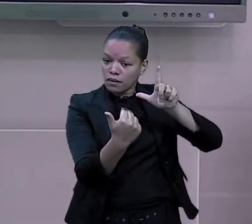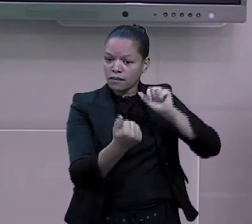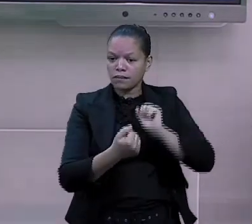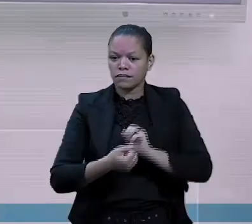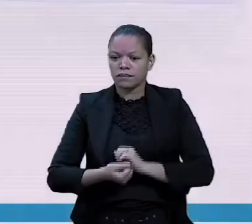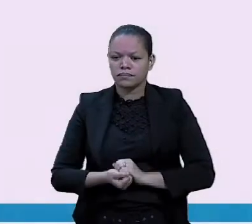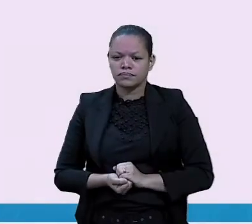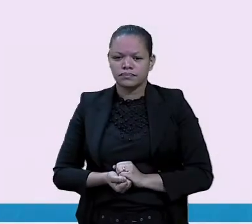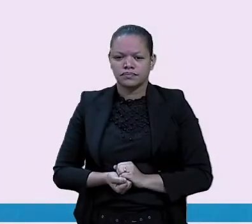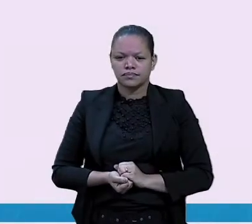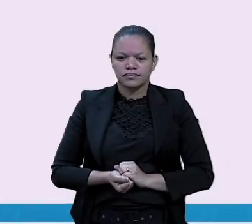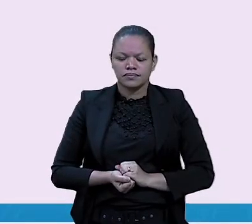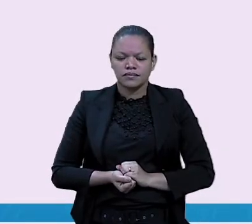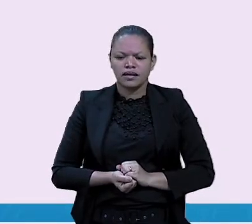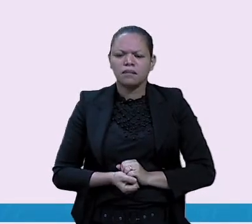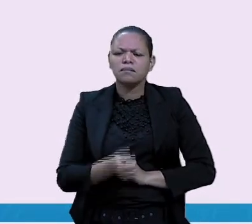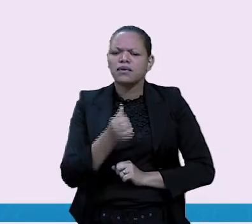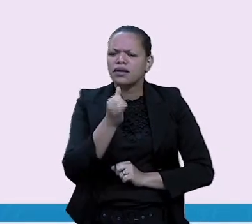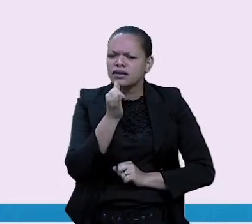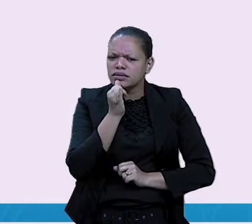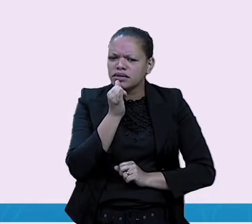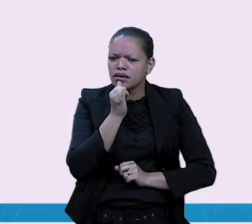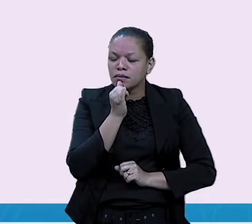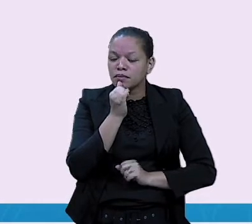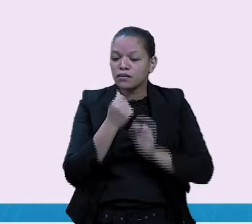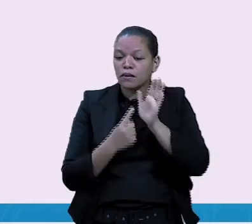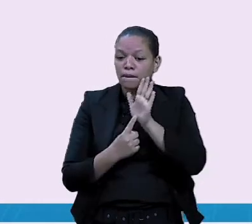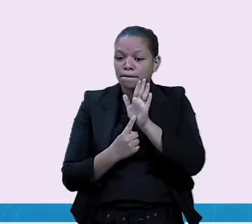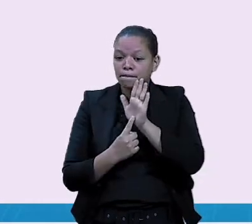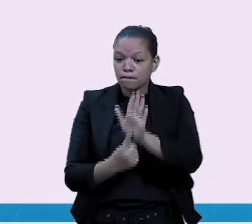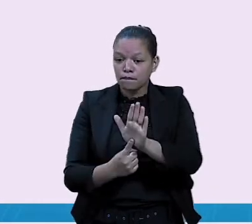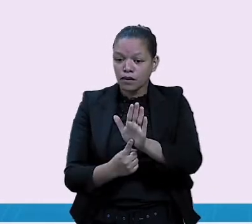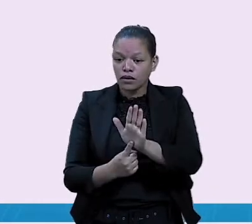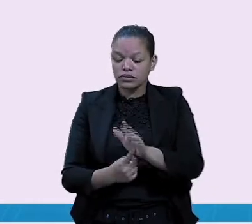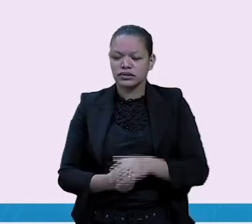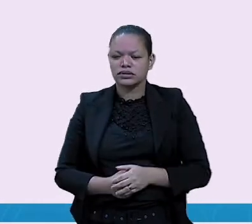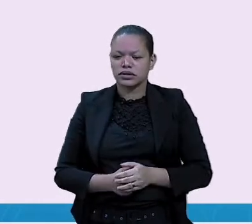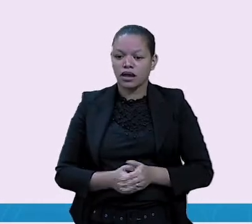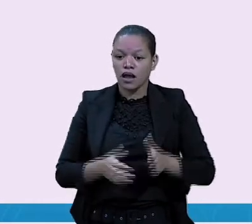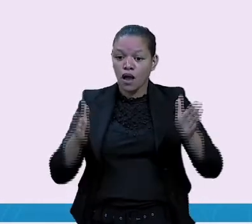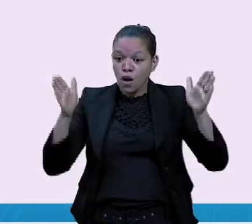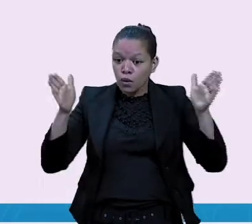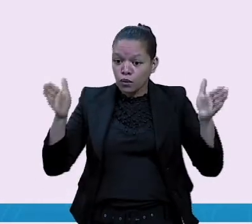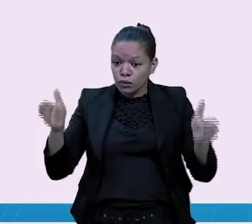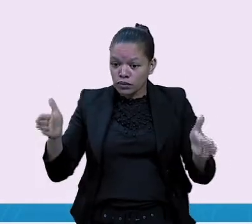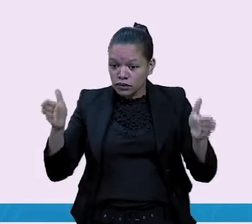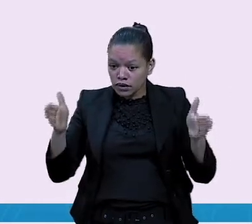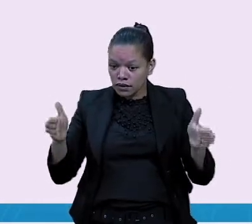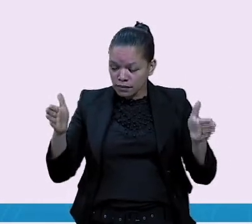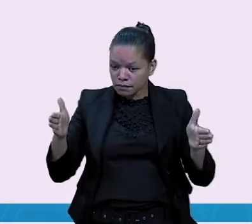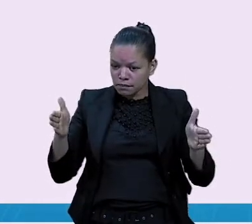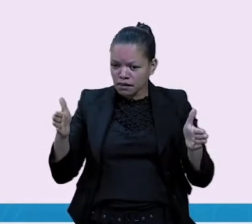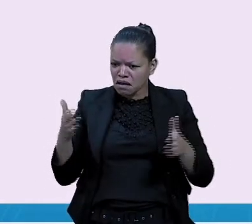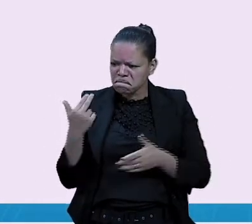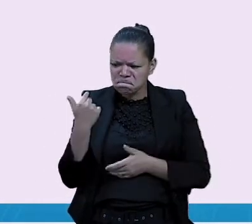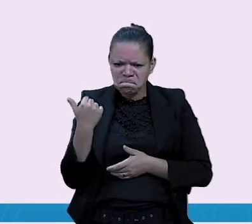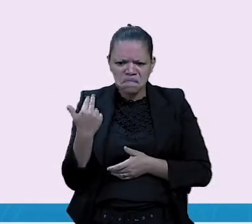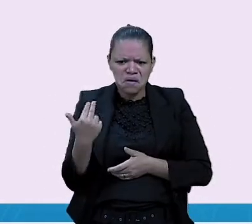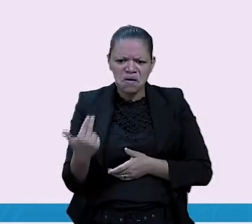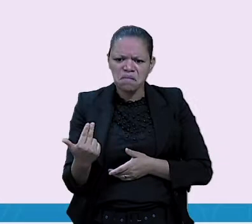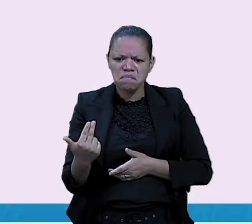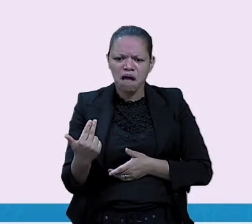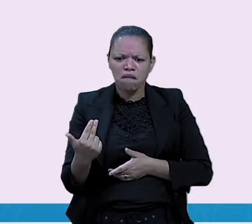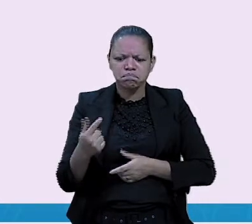normal do substantivo indica o tamanho normal de um objeto ou ser.